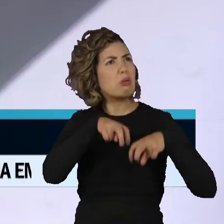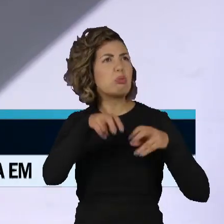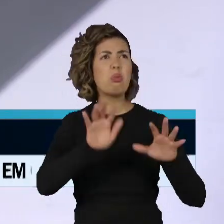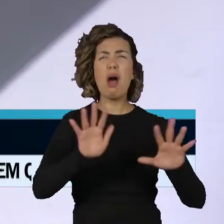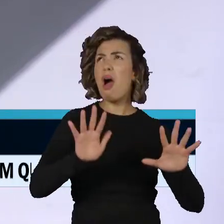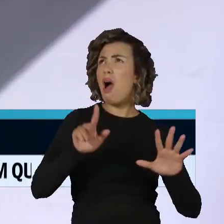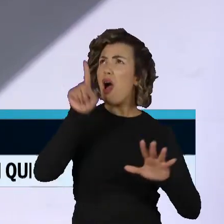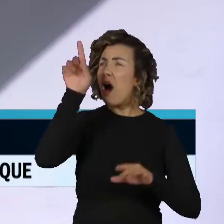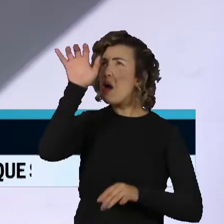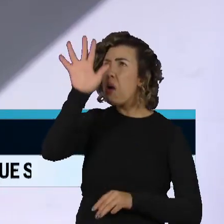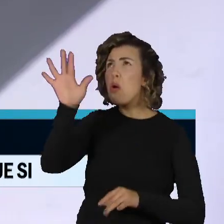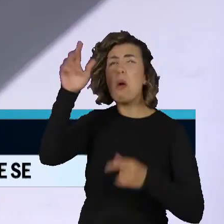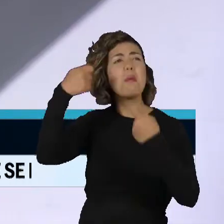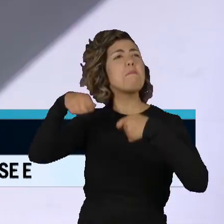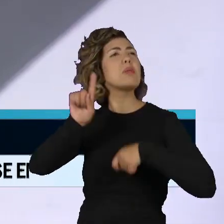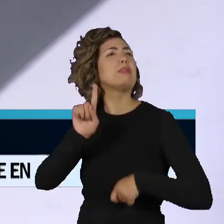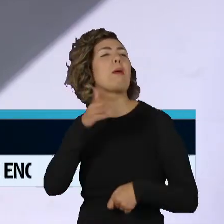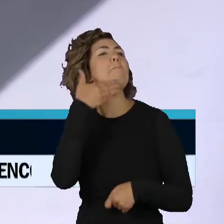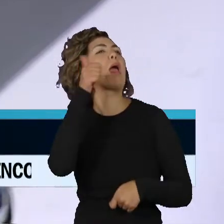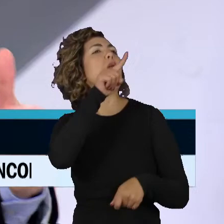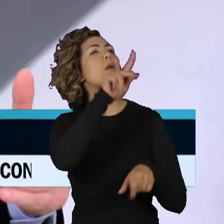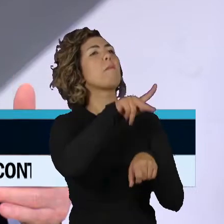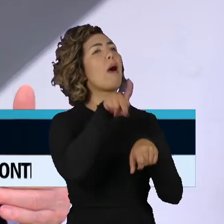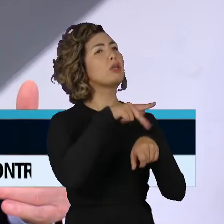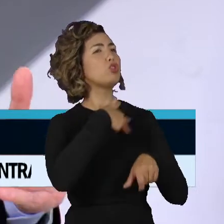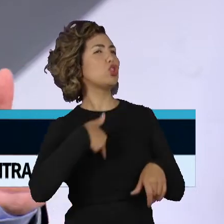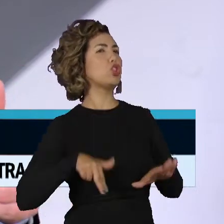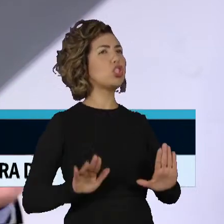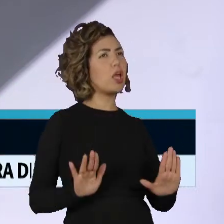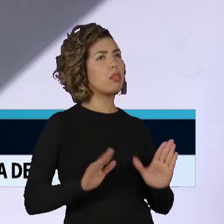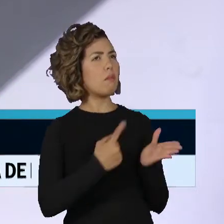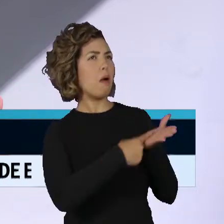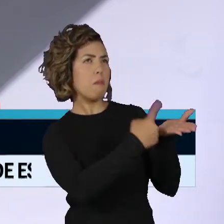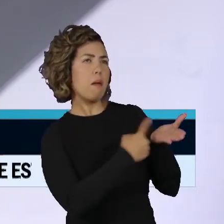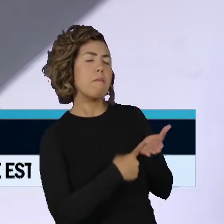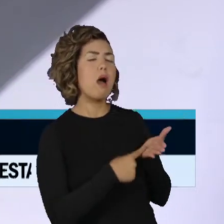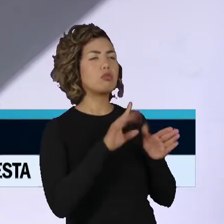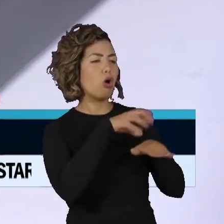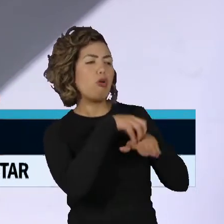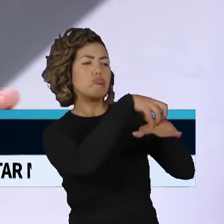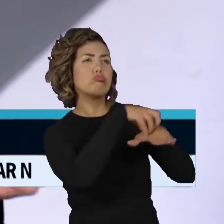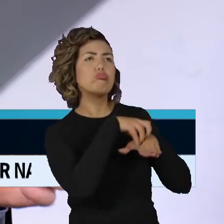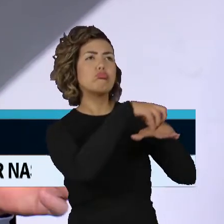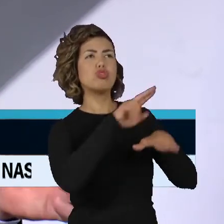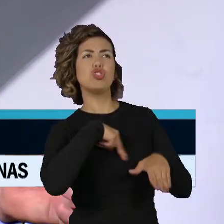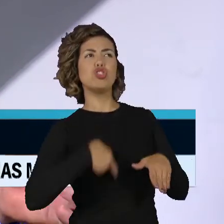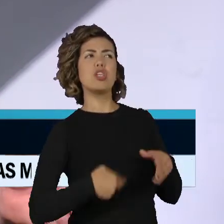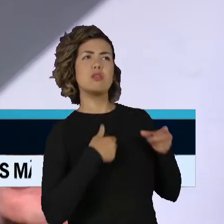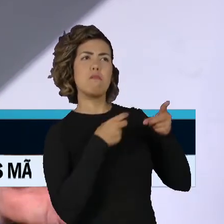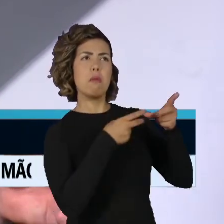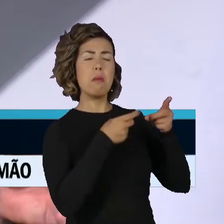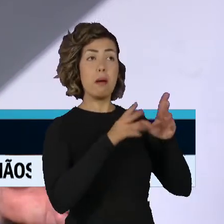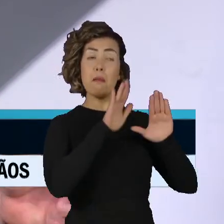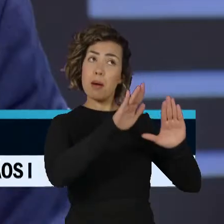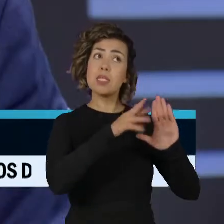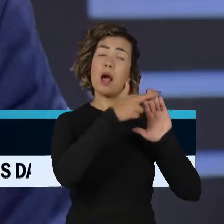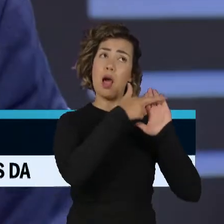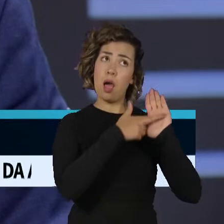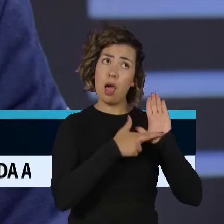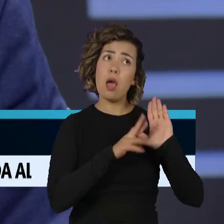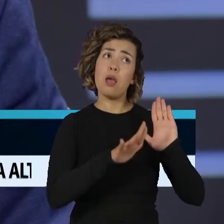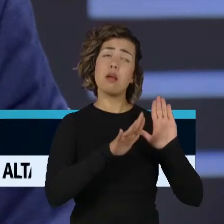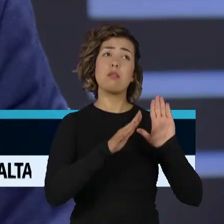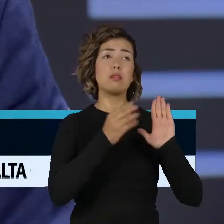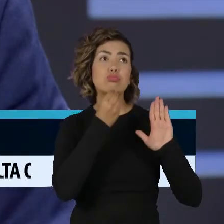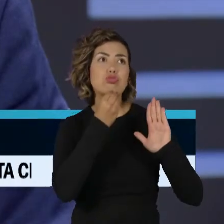para a China. Não é verdade, porque a China tende, com o tempo, também... Essa regra tende a se universalizar, na minha opinião, à